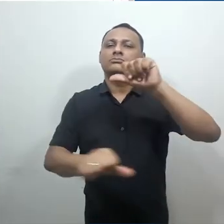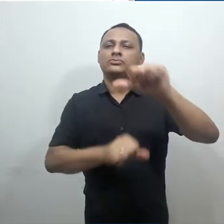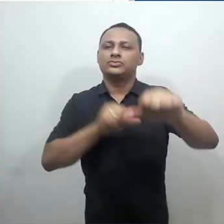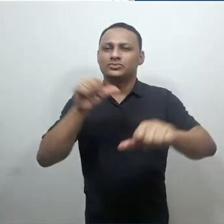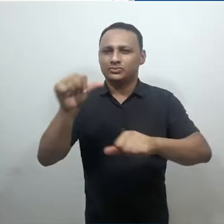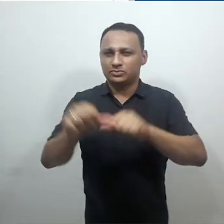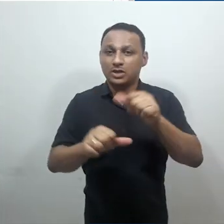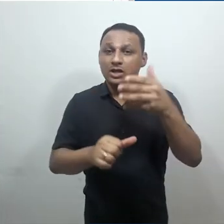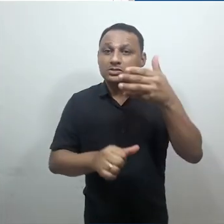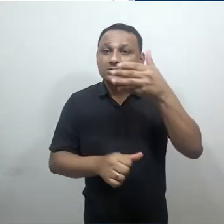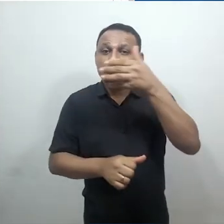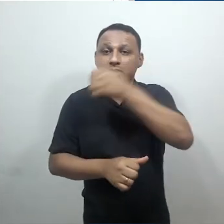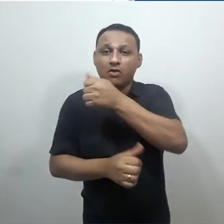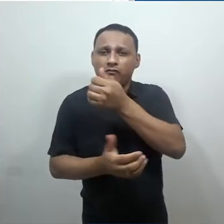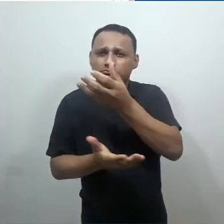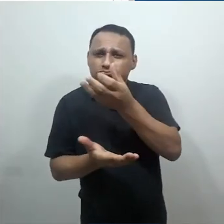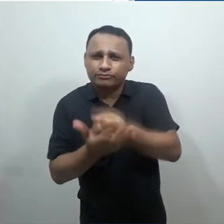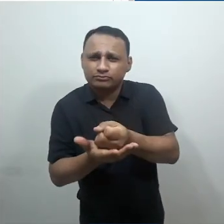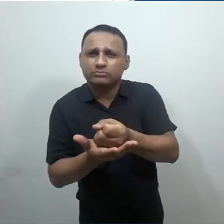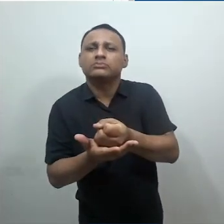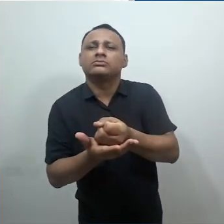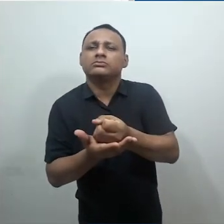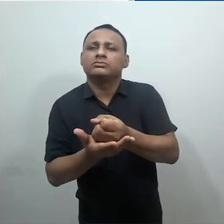mudança para concluir o envio.